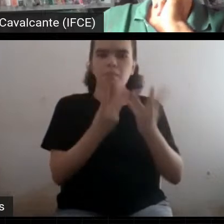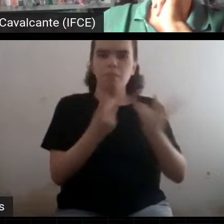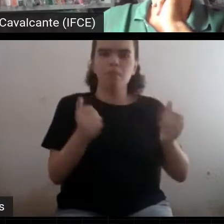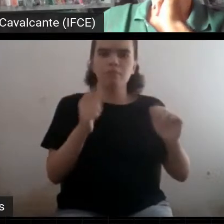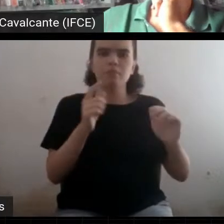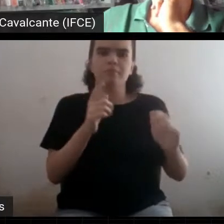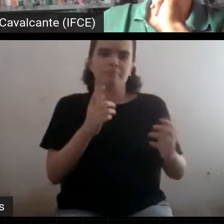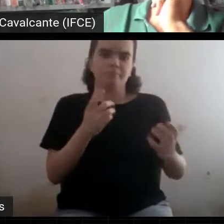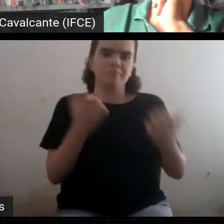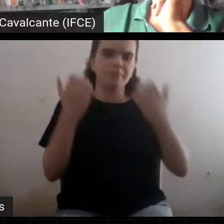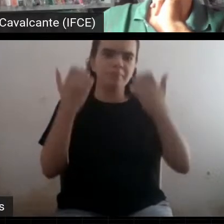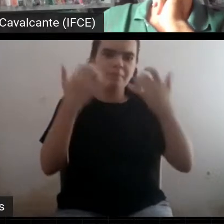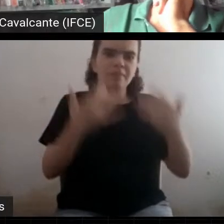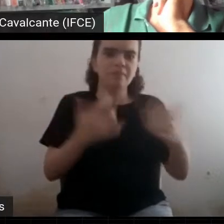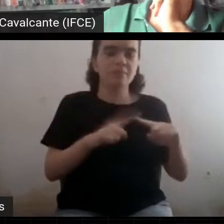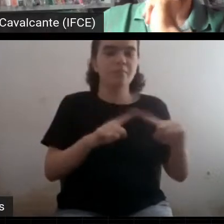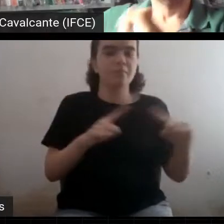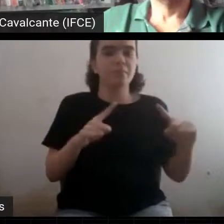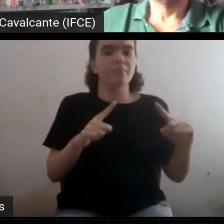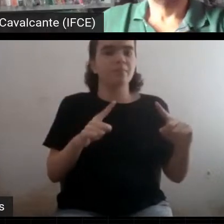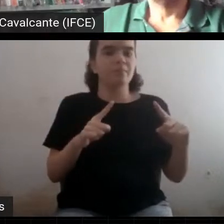Exatamente, com a física.